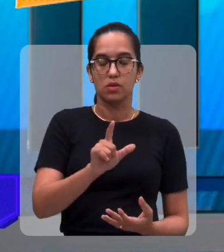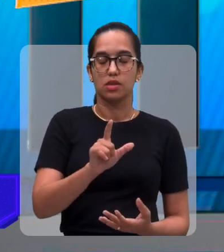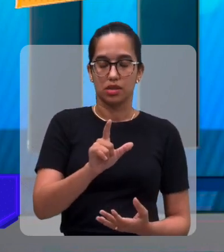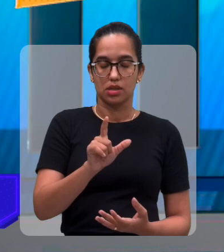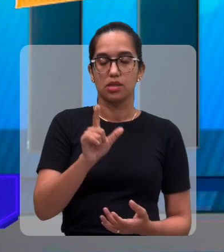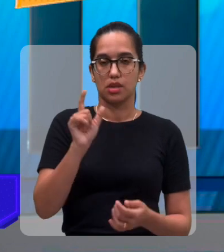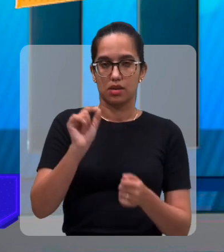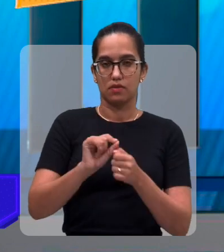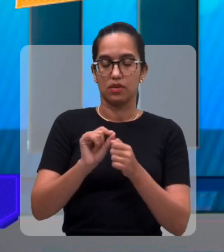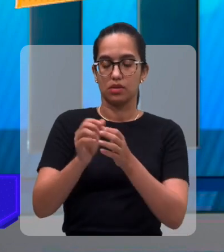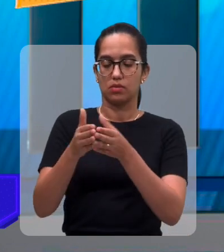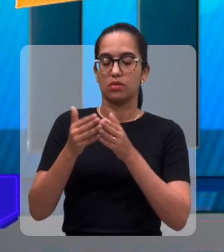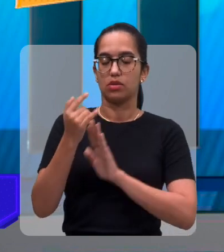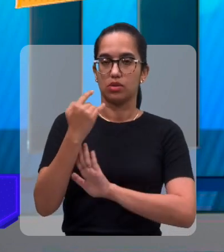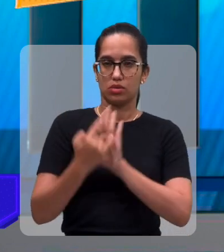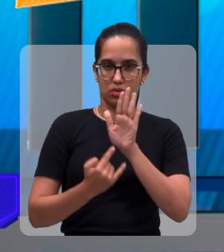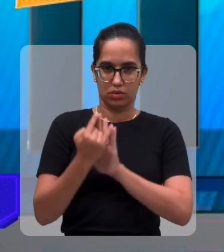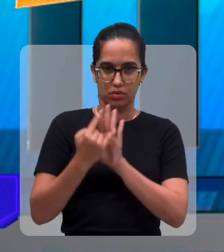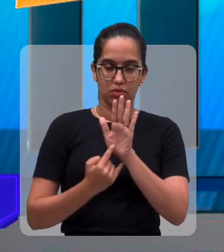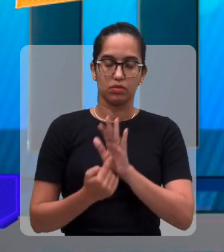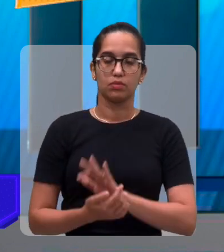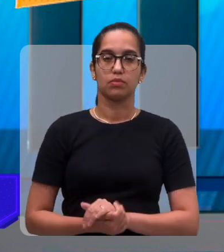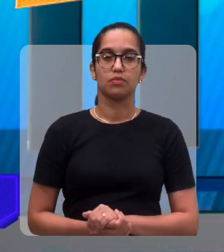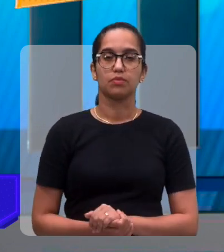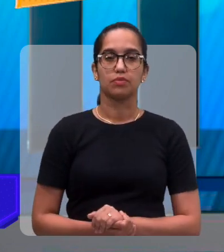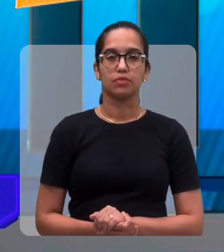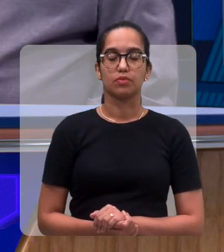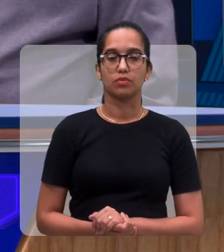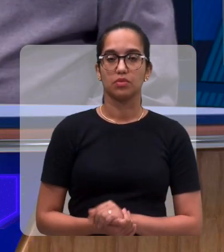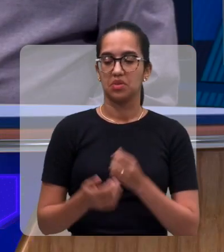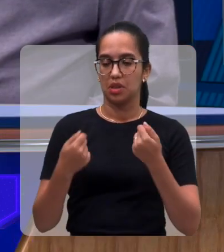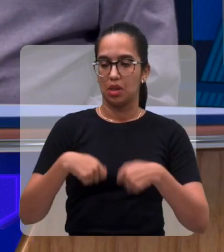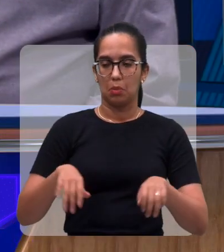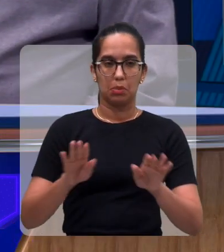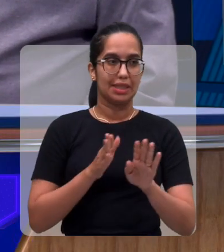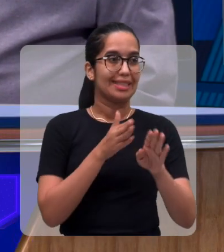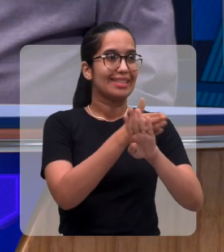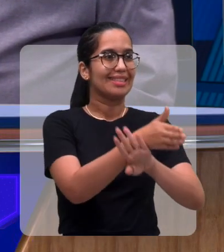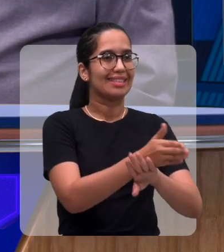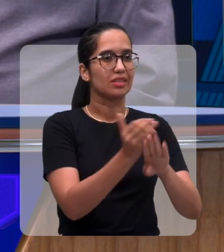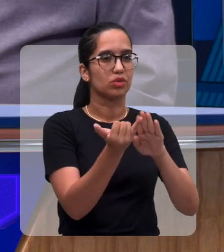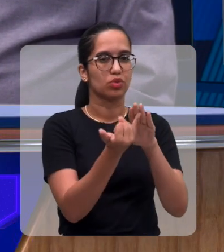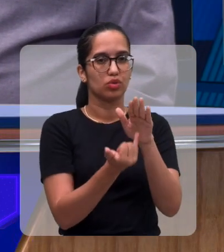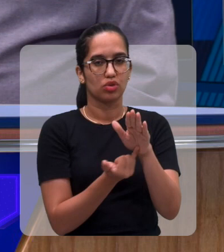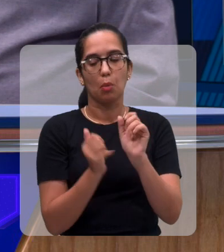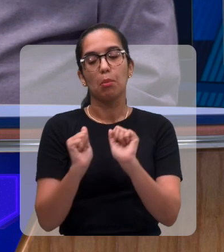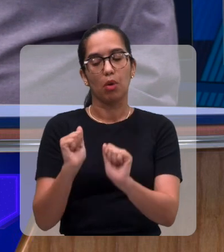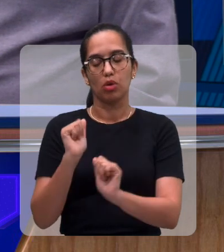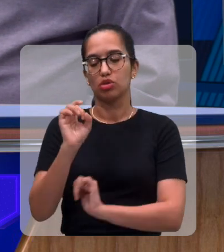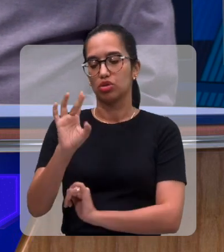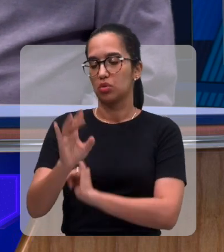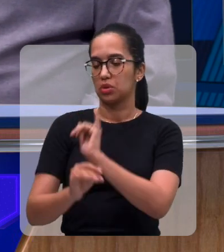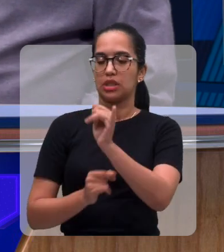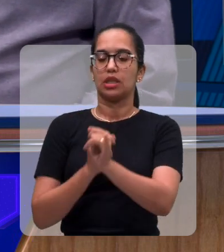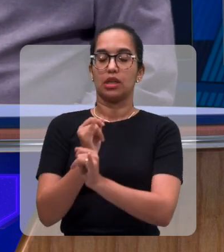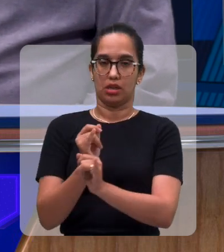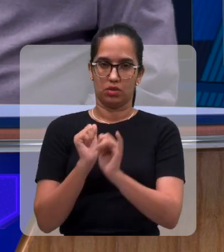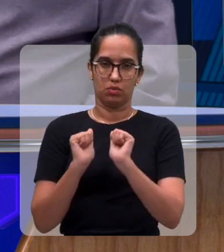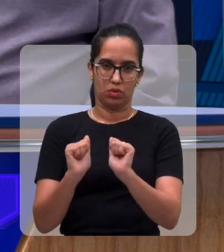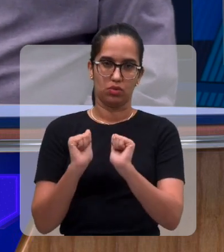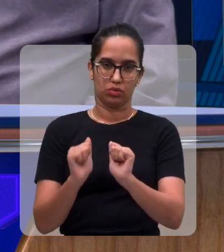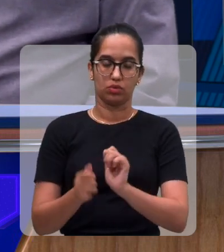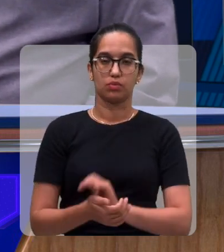no Passo Livre Intermunicipal através da internet. Você não precisa ir na CEID para dar entrada nessa documentação. Não é necessário, né?